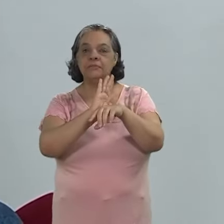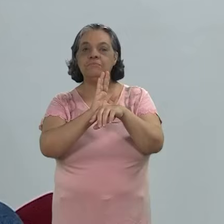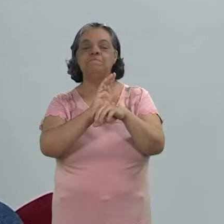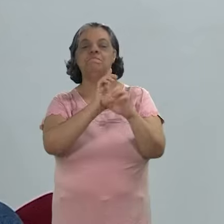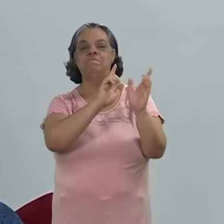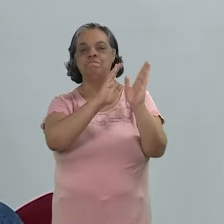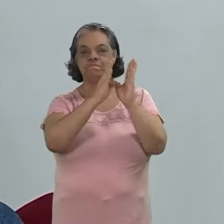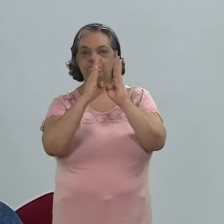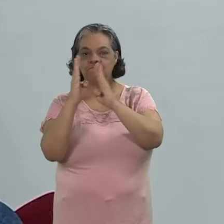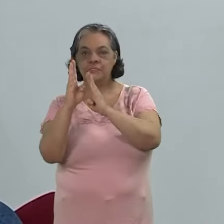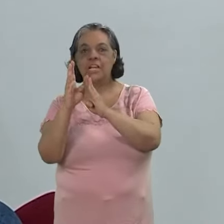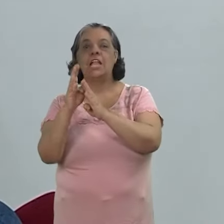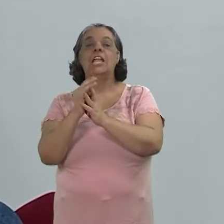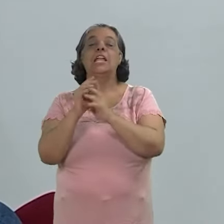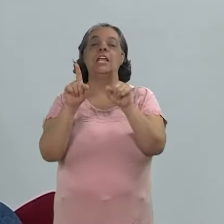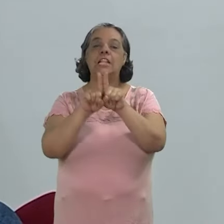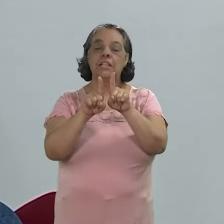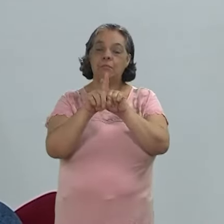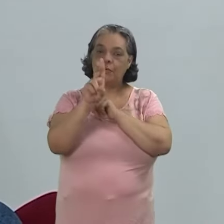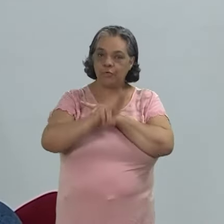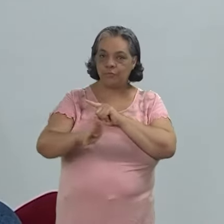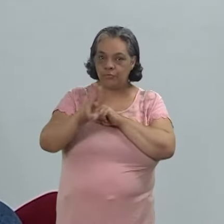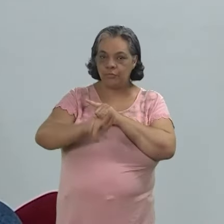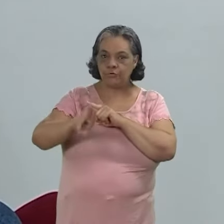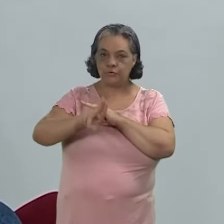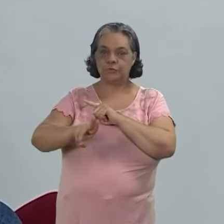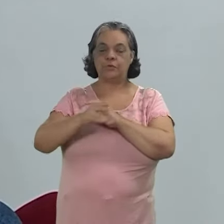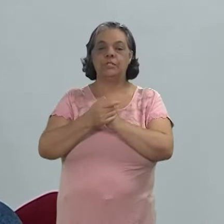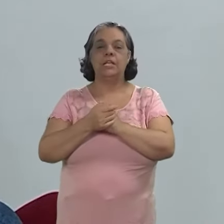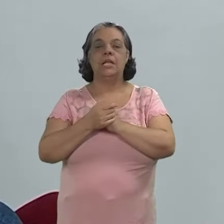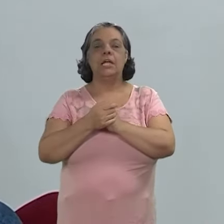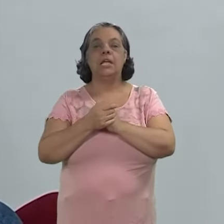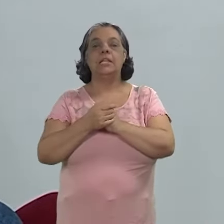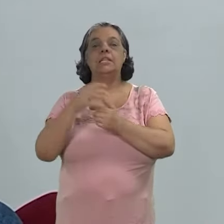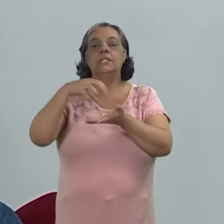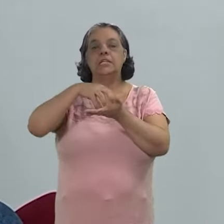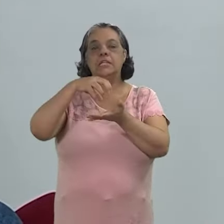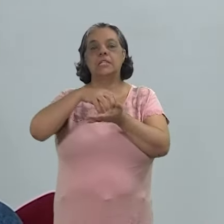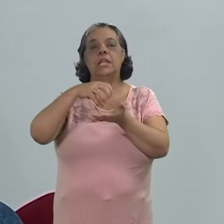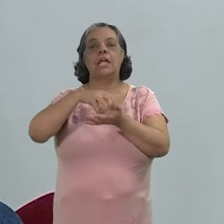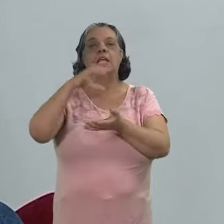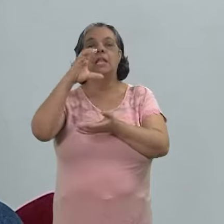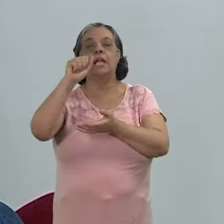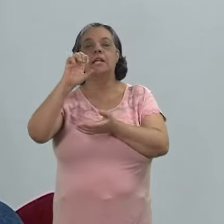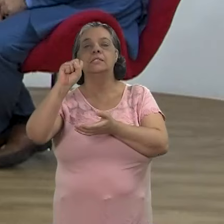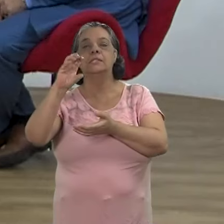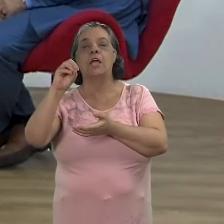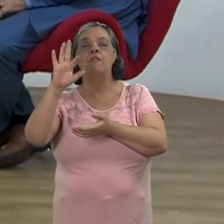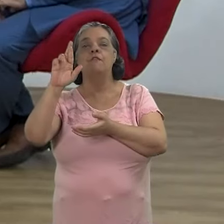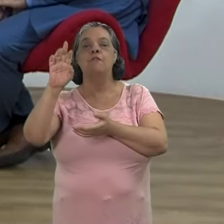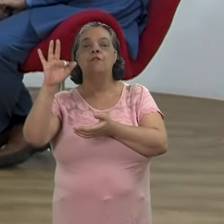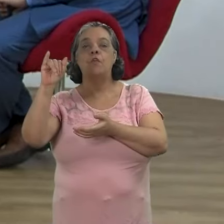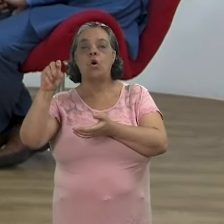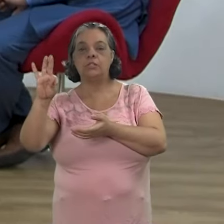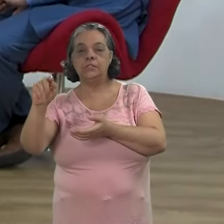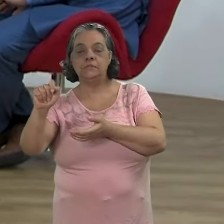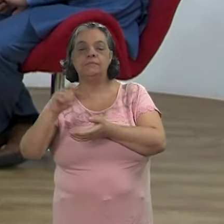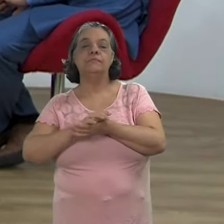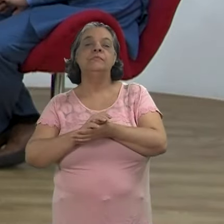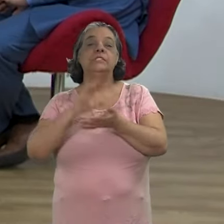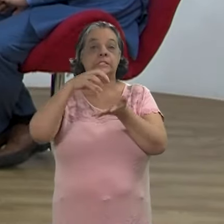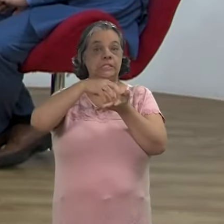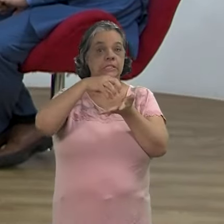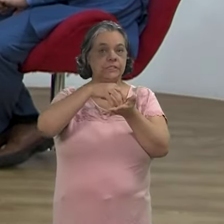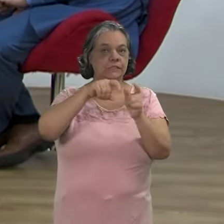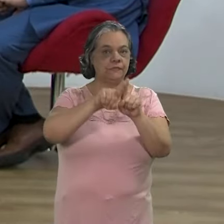.com.br e a gente também funciona com uma sede na Fundação Joaquim Nabuco em Casa Forte em